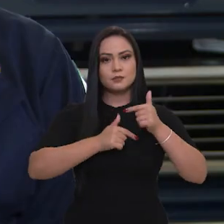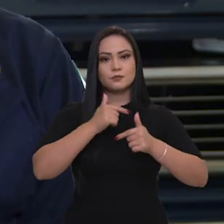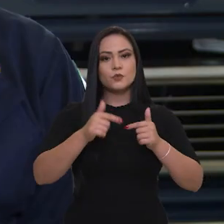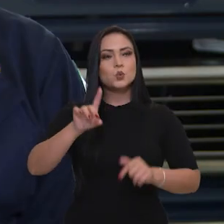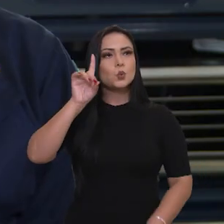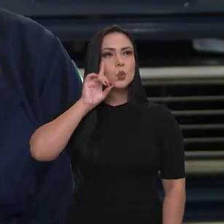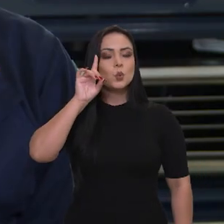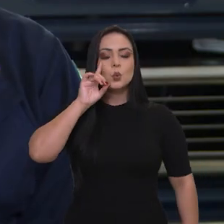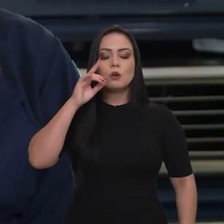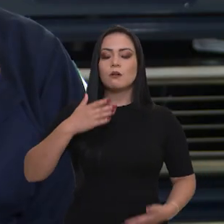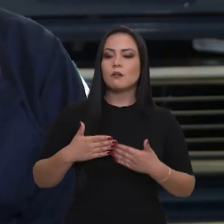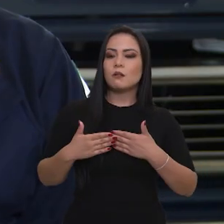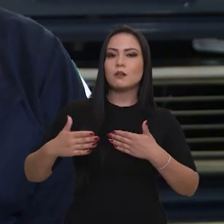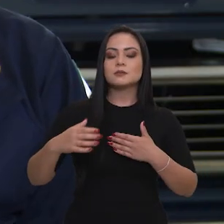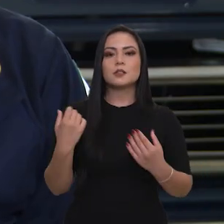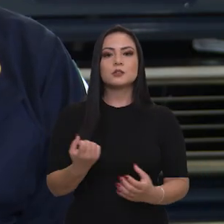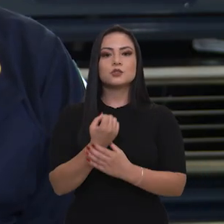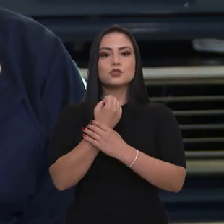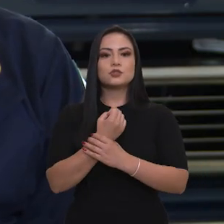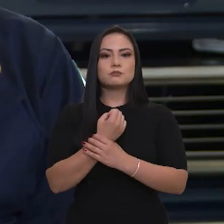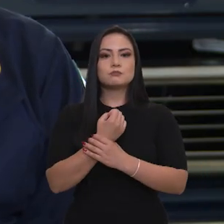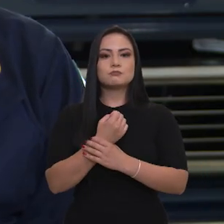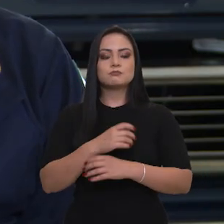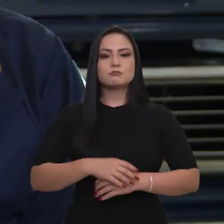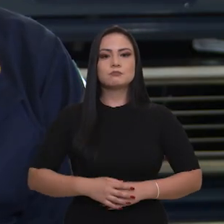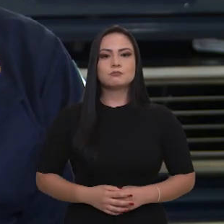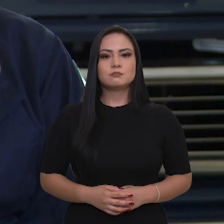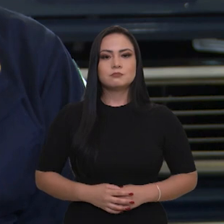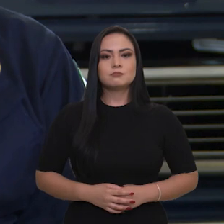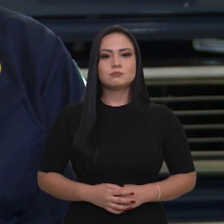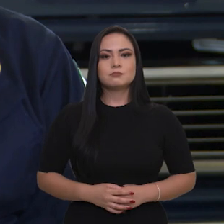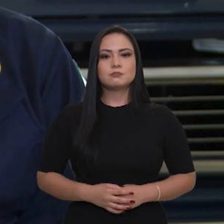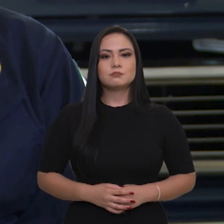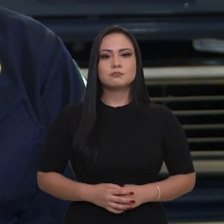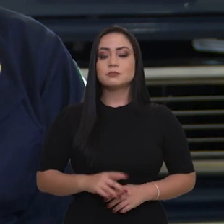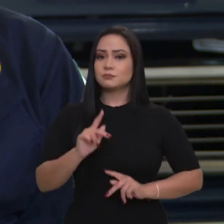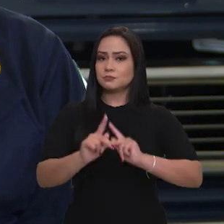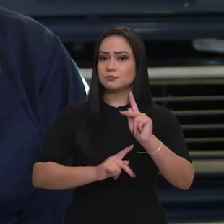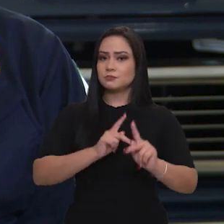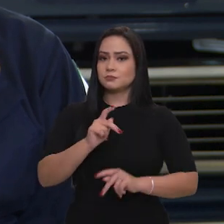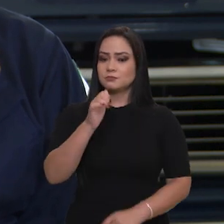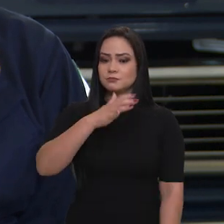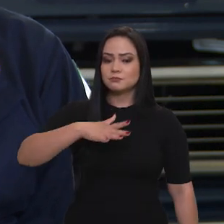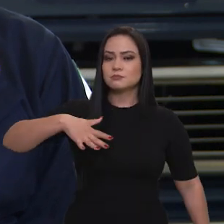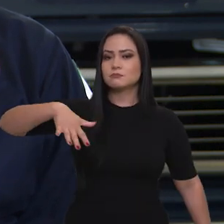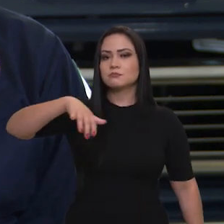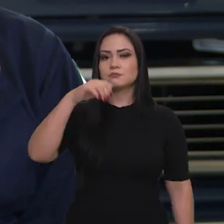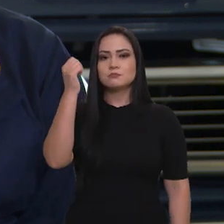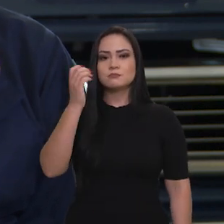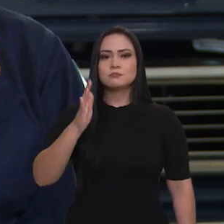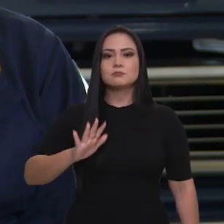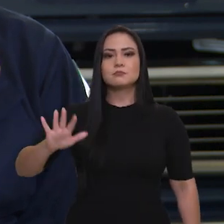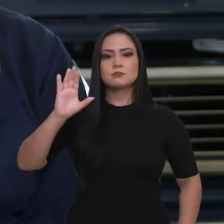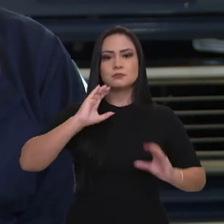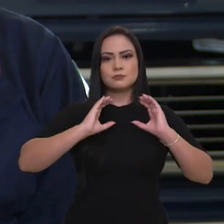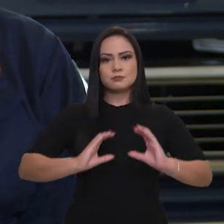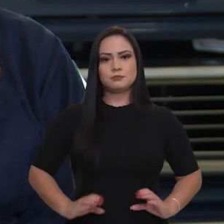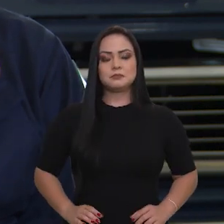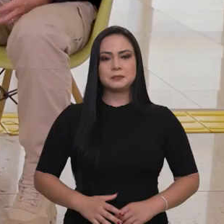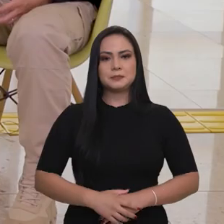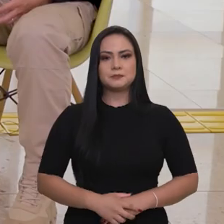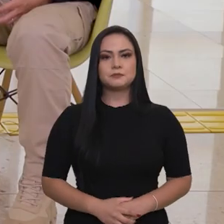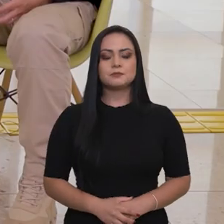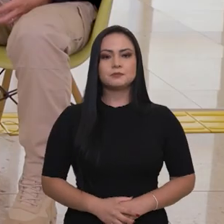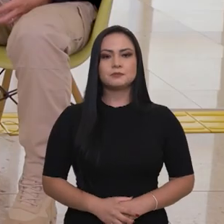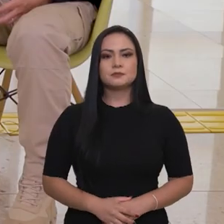trabalha diuturnamente para garantir a segurança da nossa população, do cidadão